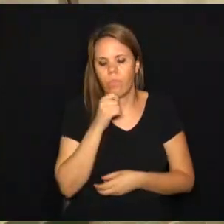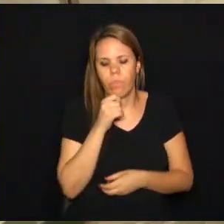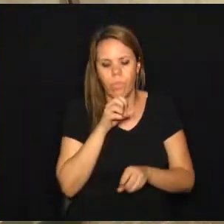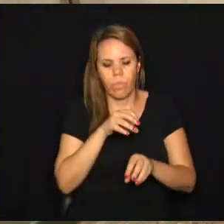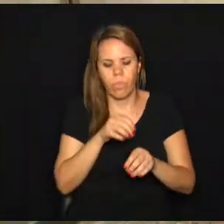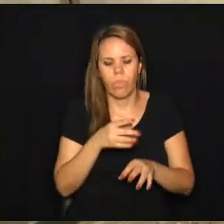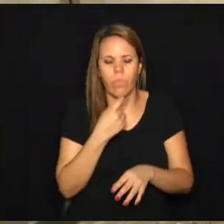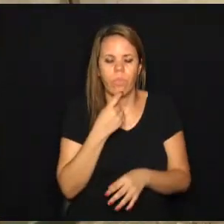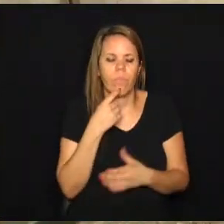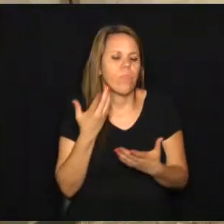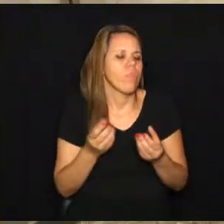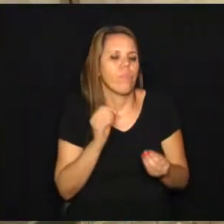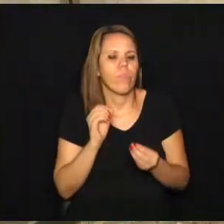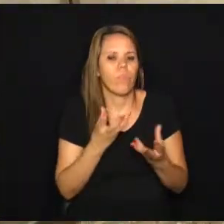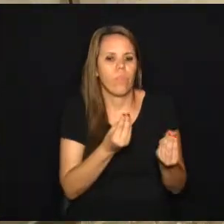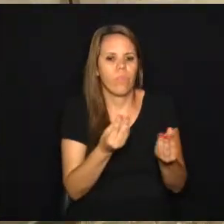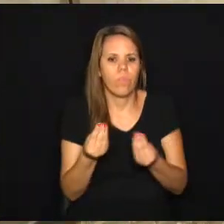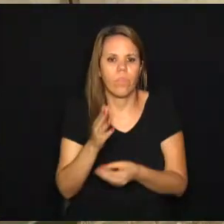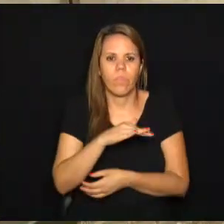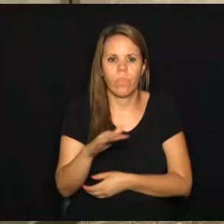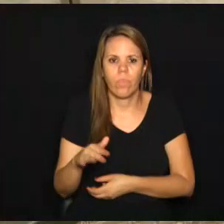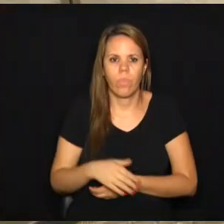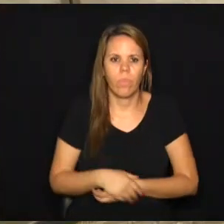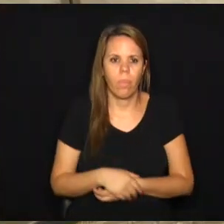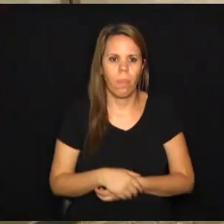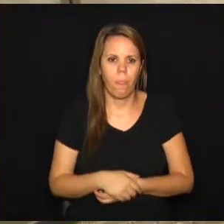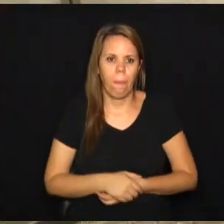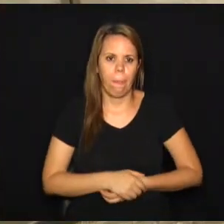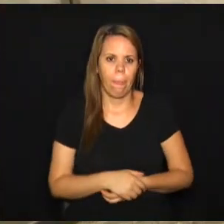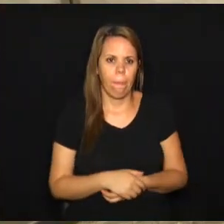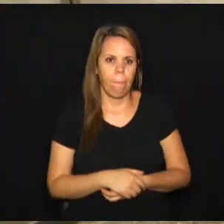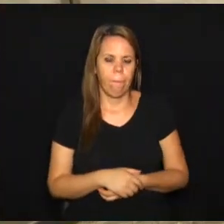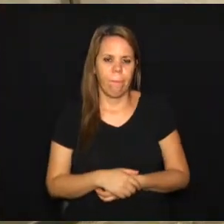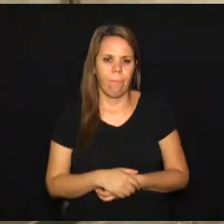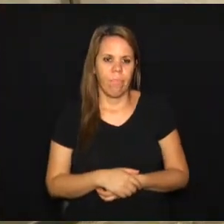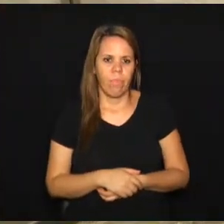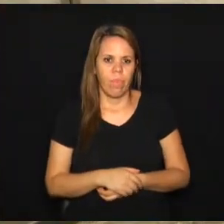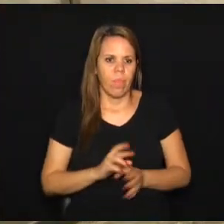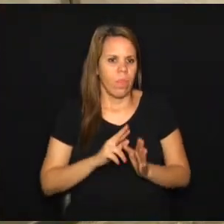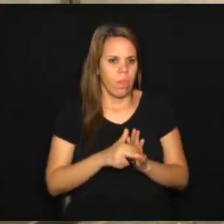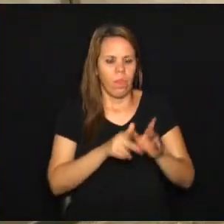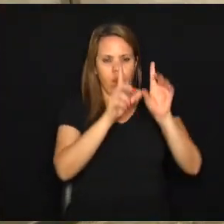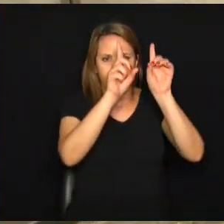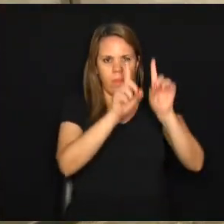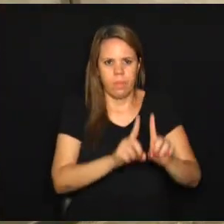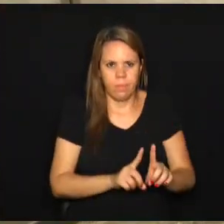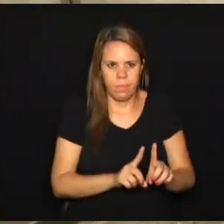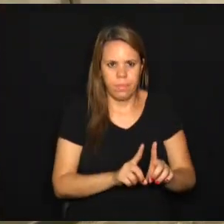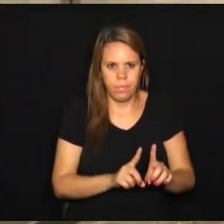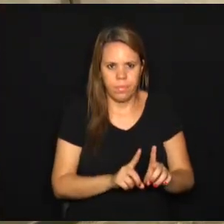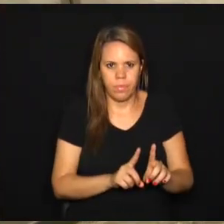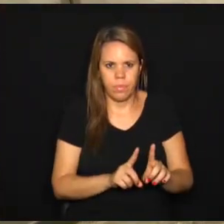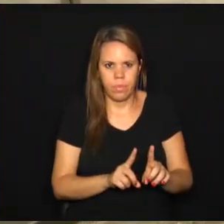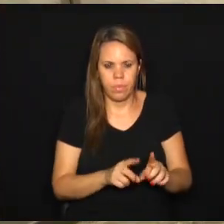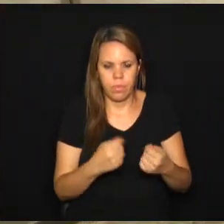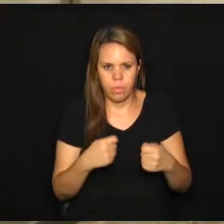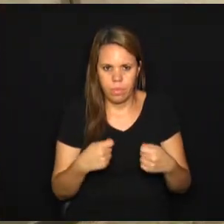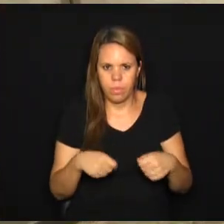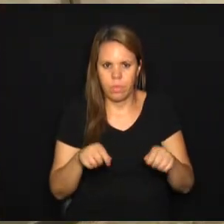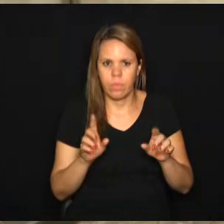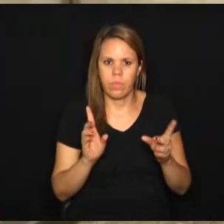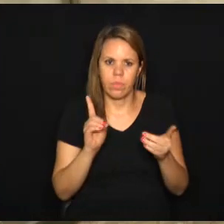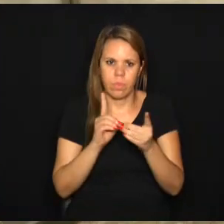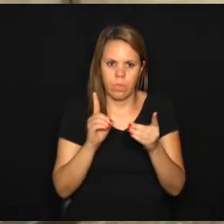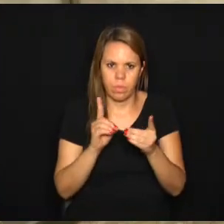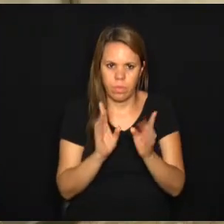é que muitas crianças com deficiência, crianças com algum tipo de necessidade de